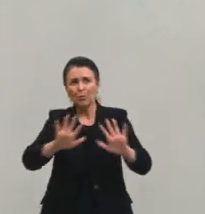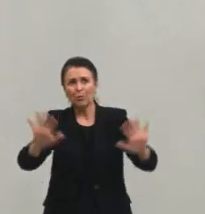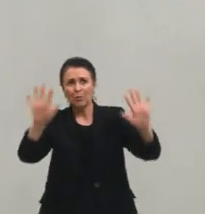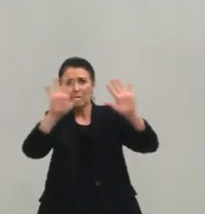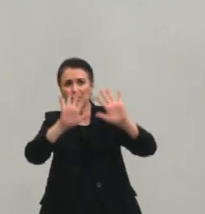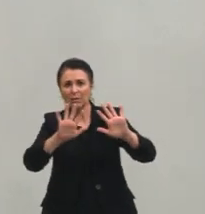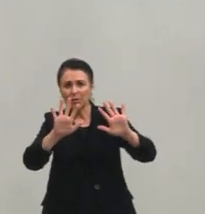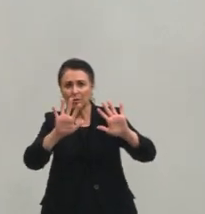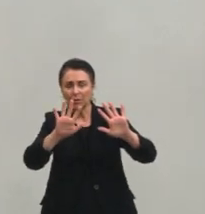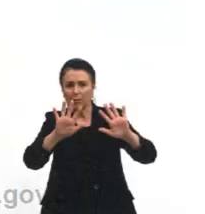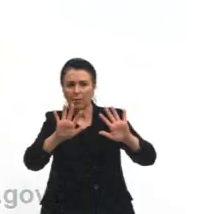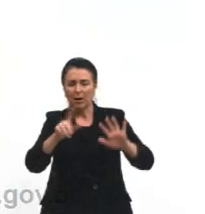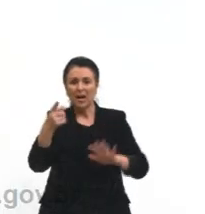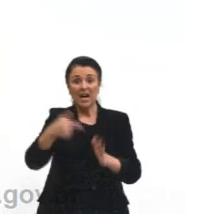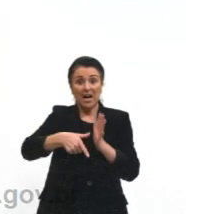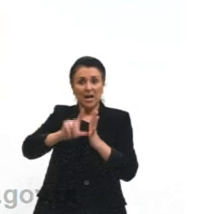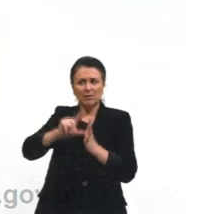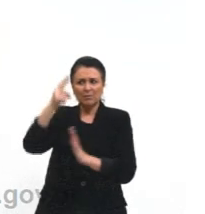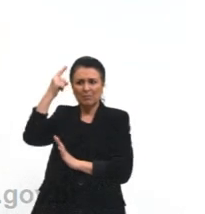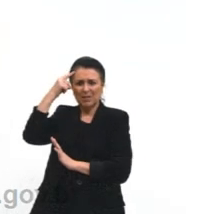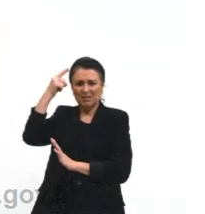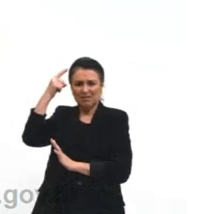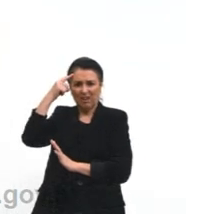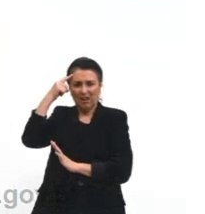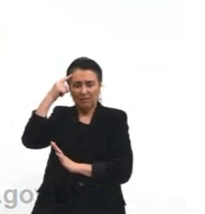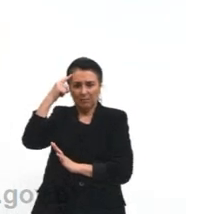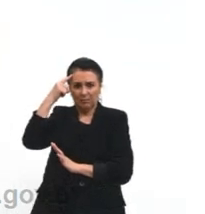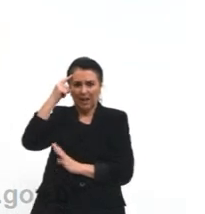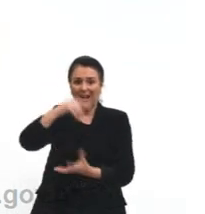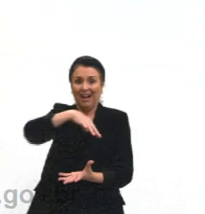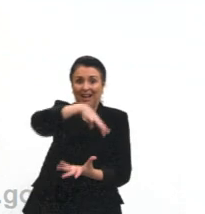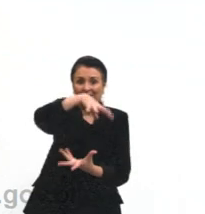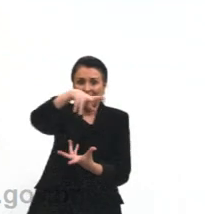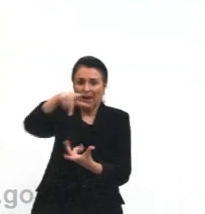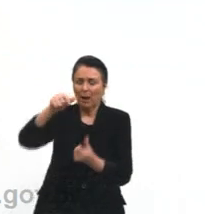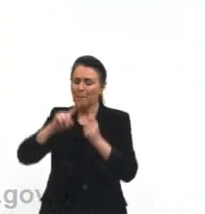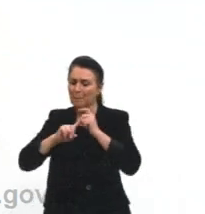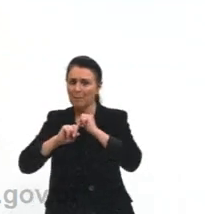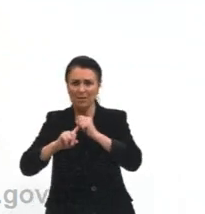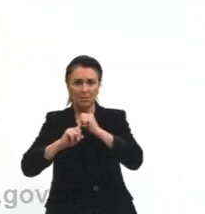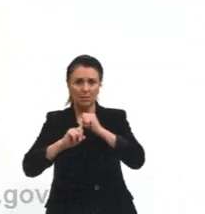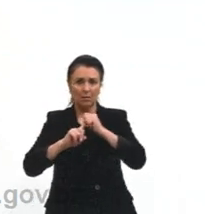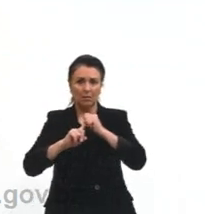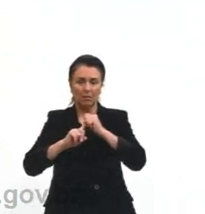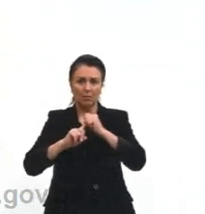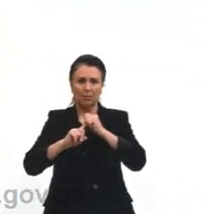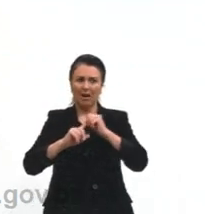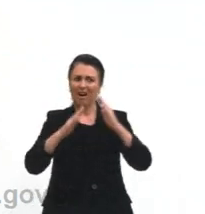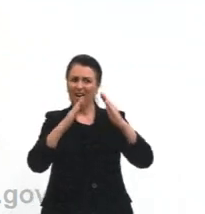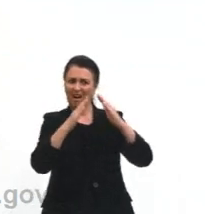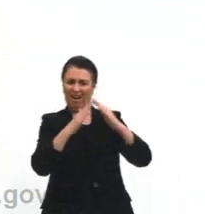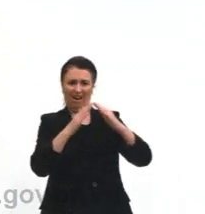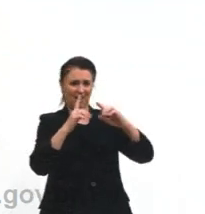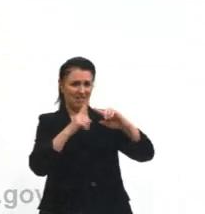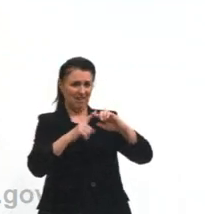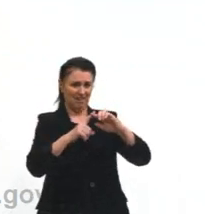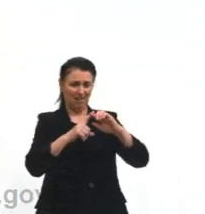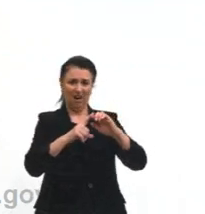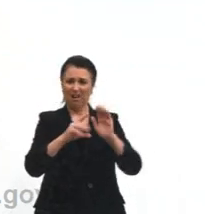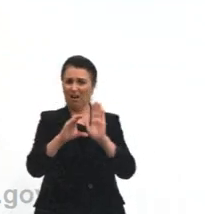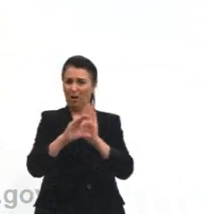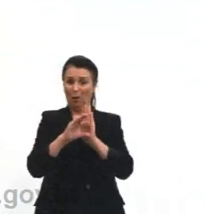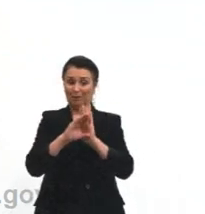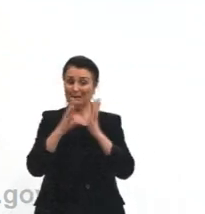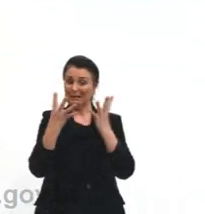a Terra era o centro e a igreja conservadora, enfim, aceitava muito isso, a Terra estar no